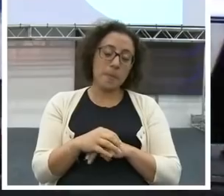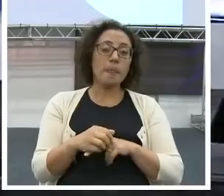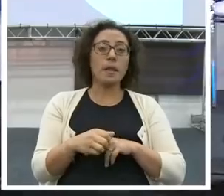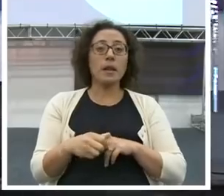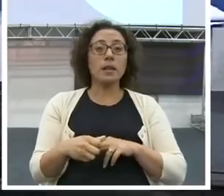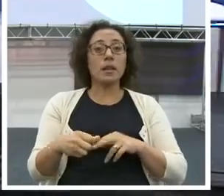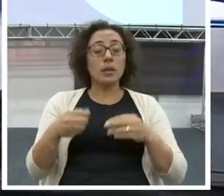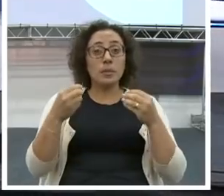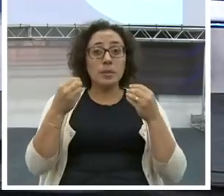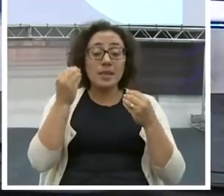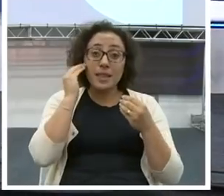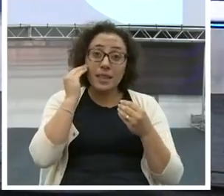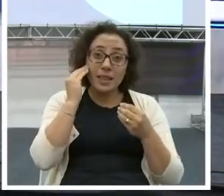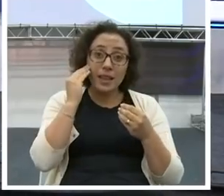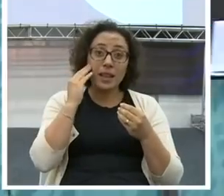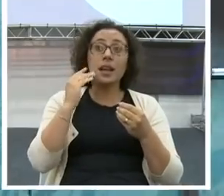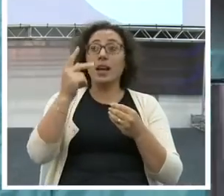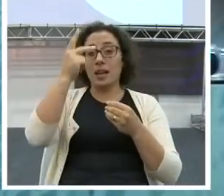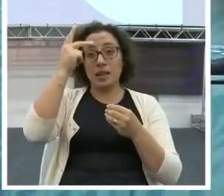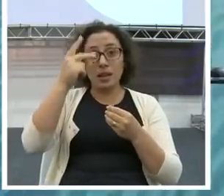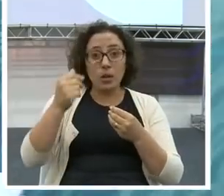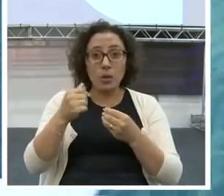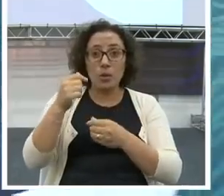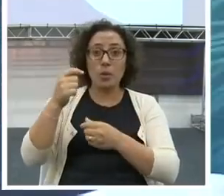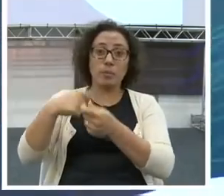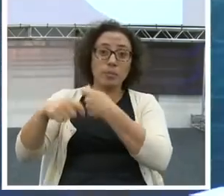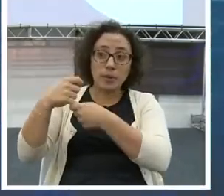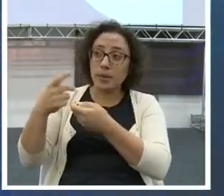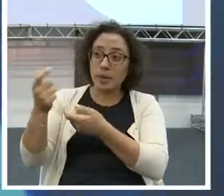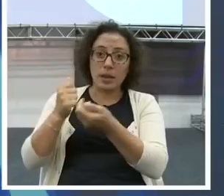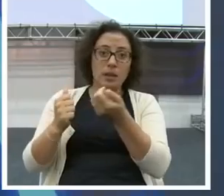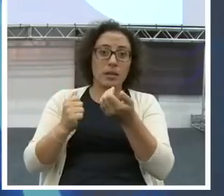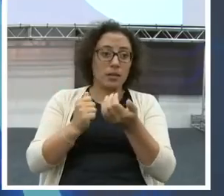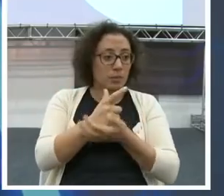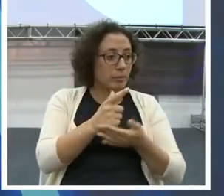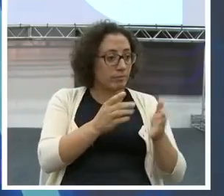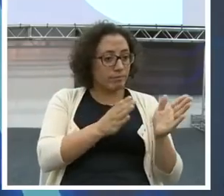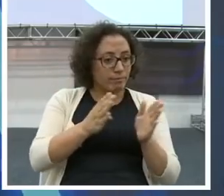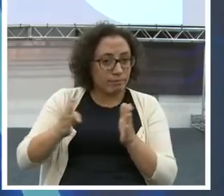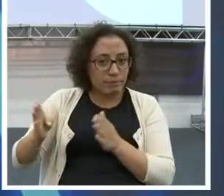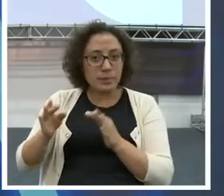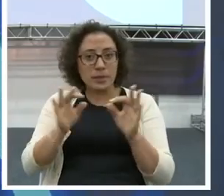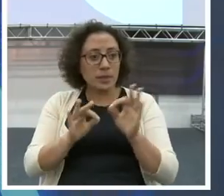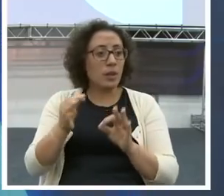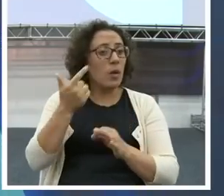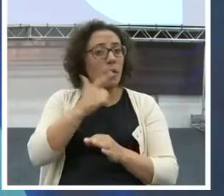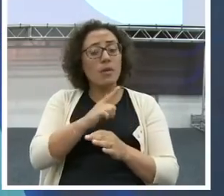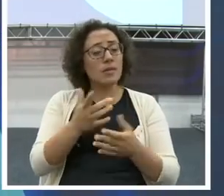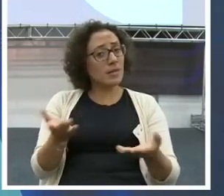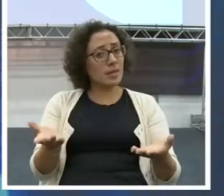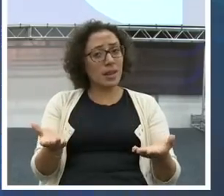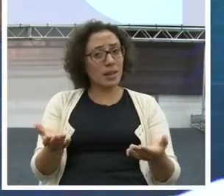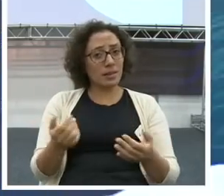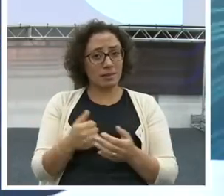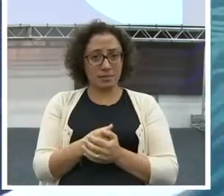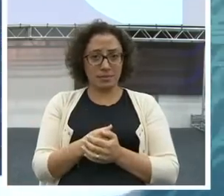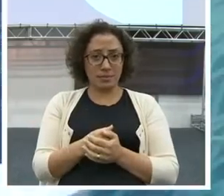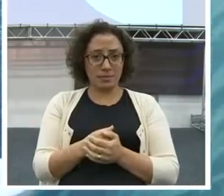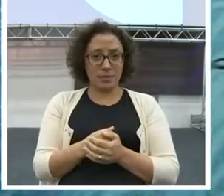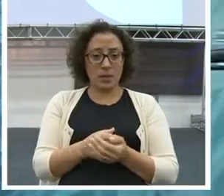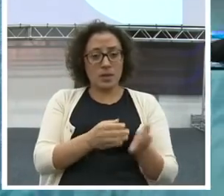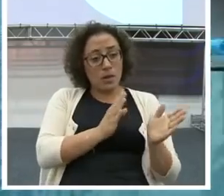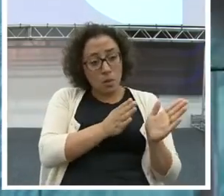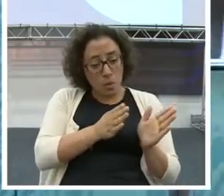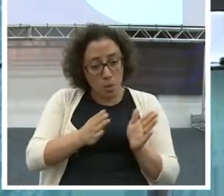Faça o mercado pagar suas coisas. Você não precisa pagar. O mercado paga para você.